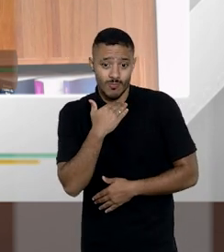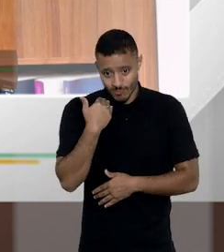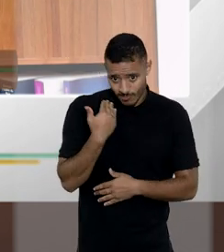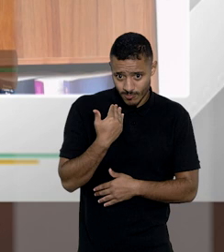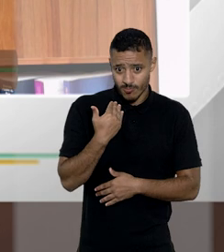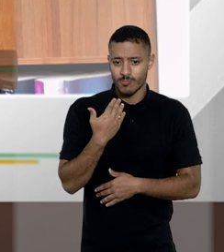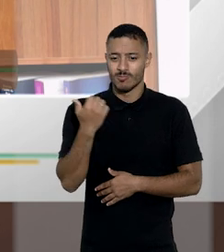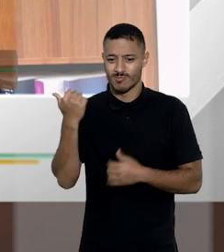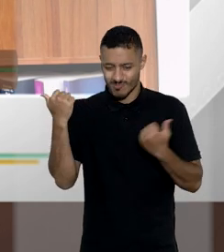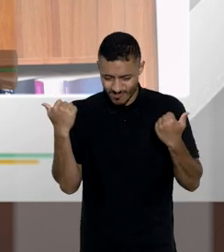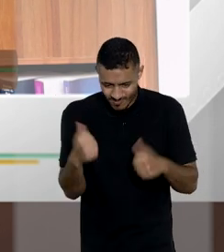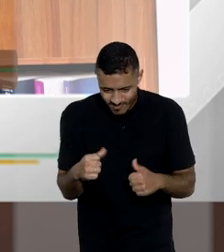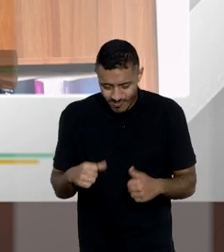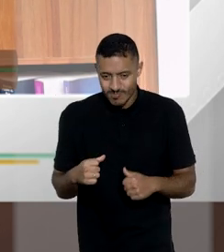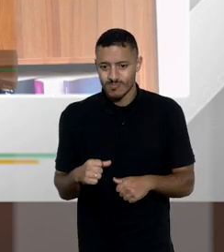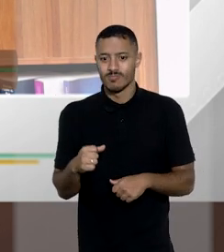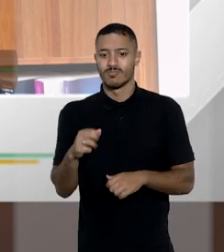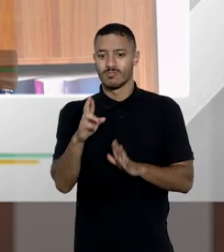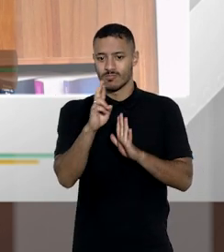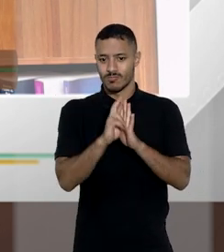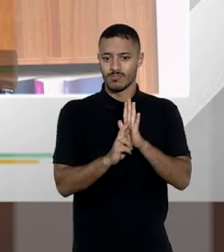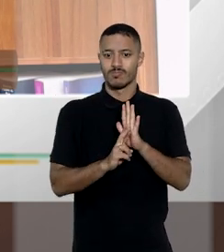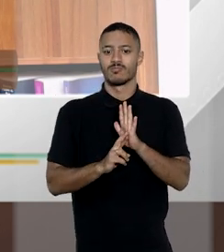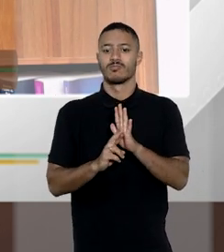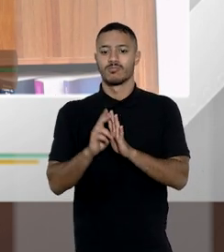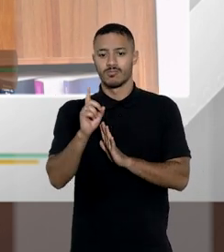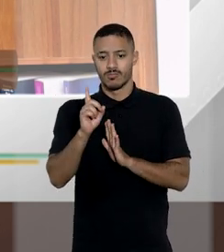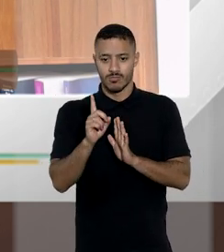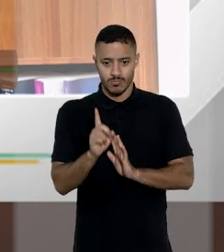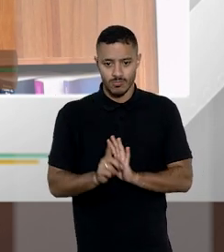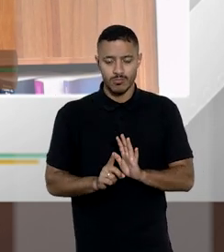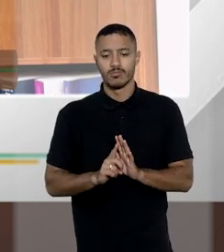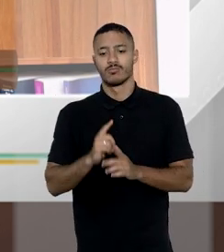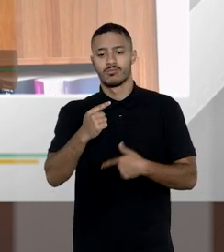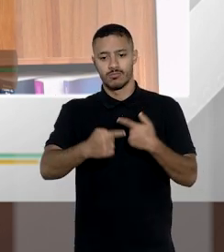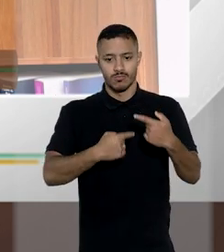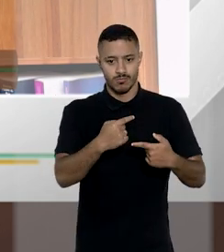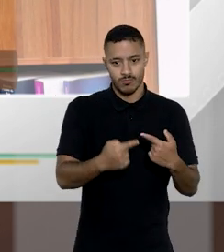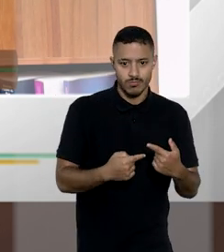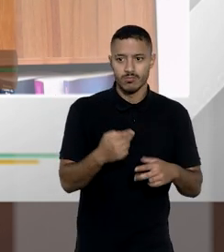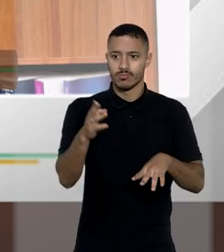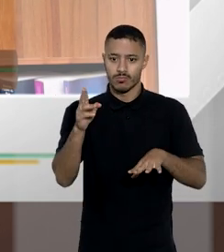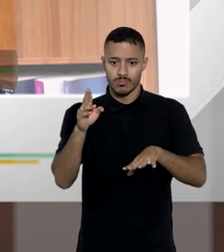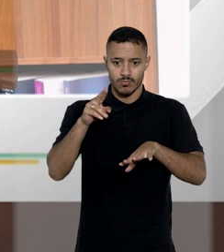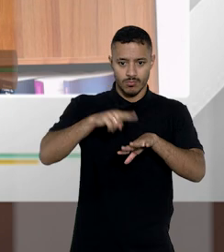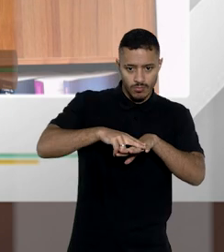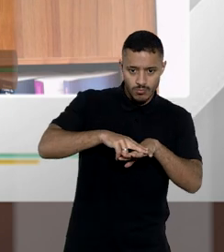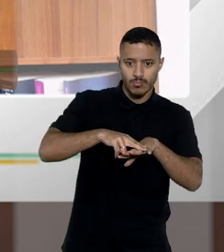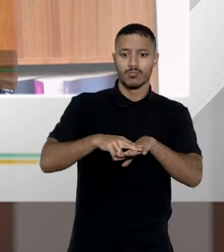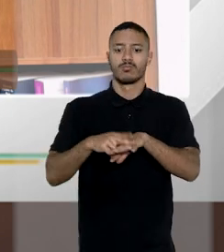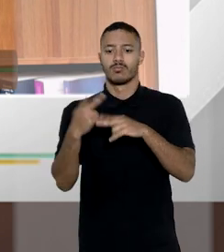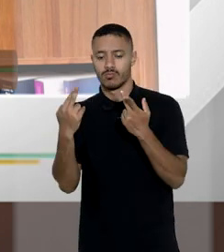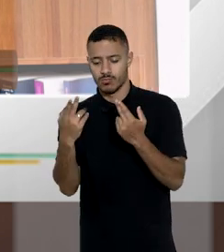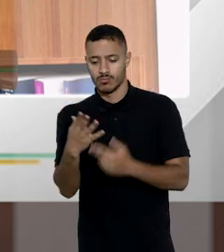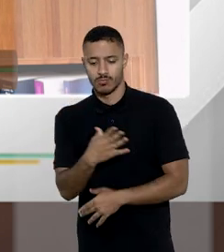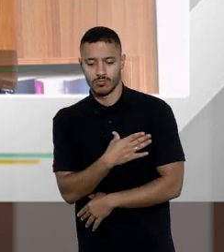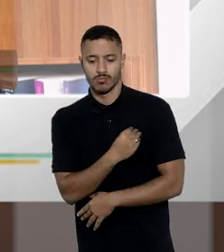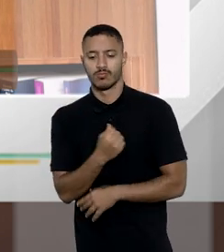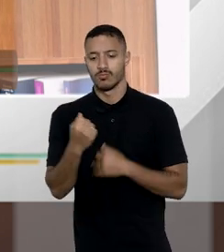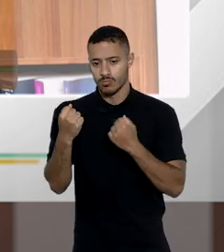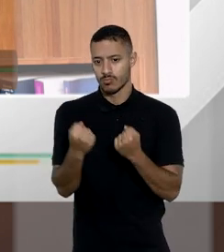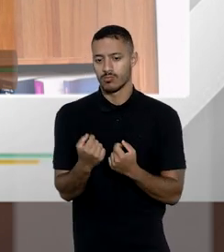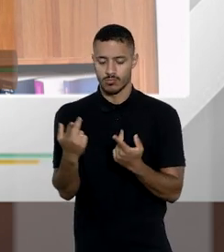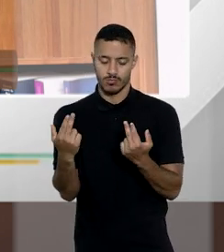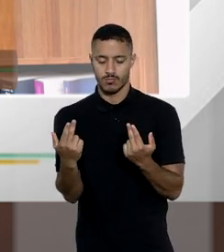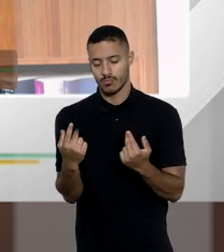a morte você tem neste regime o direito de herança do viúvo ou da viúva em igualdade de condições com os filhos